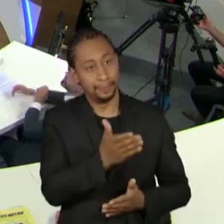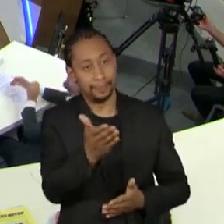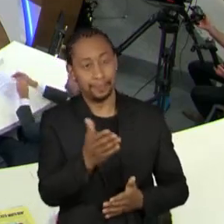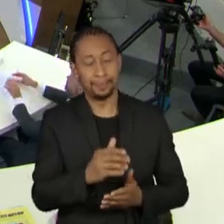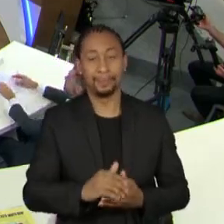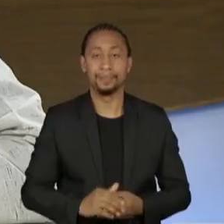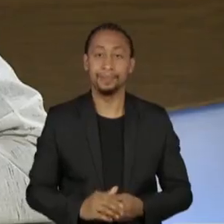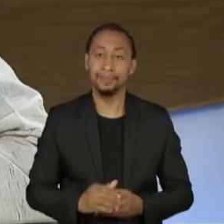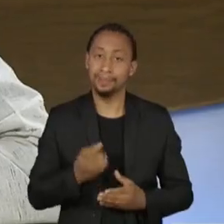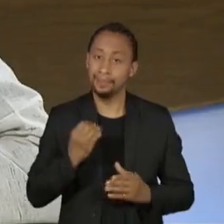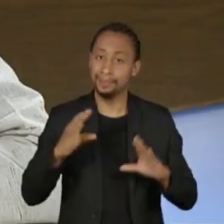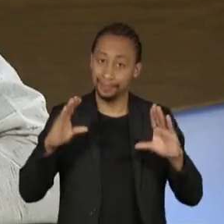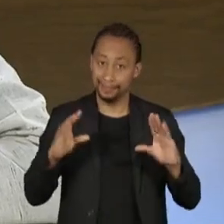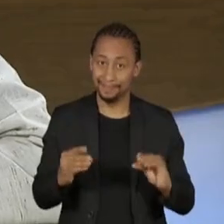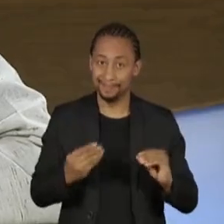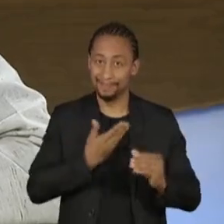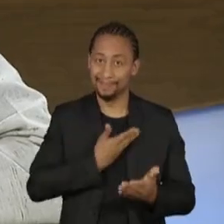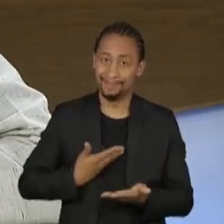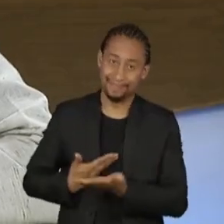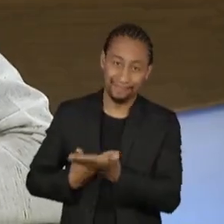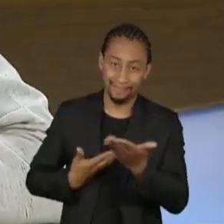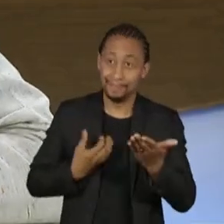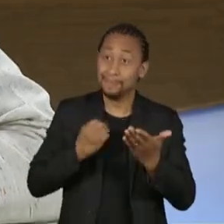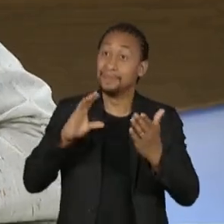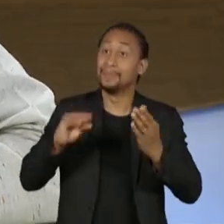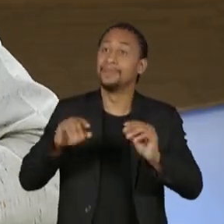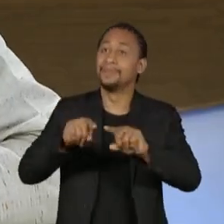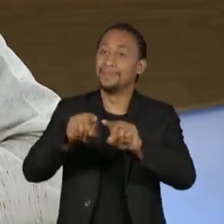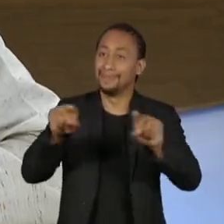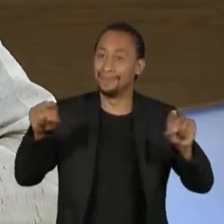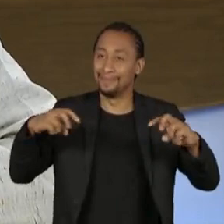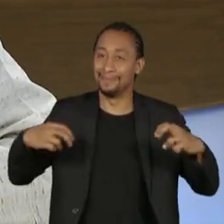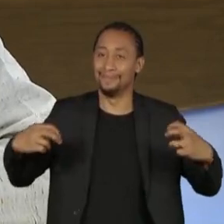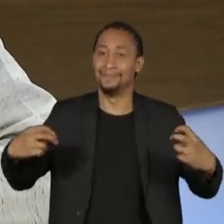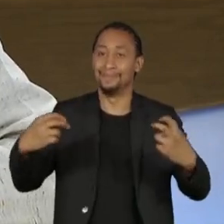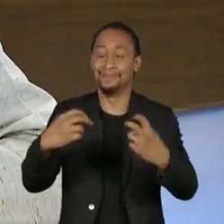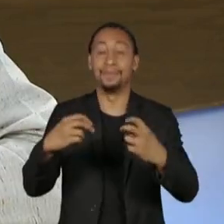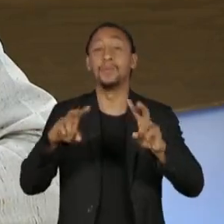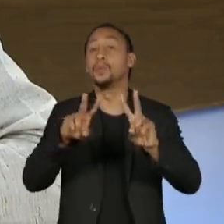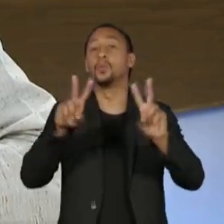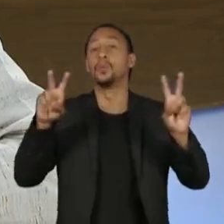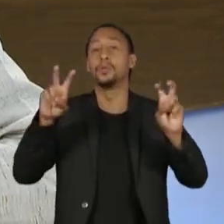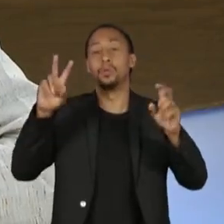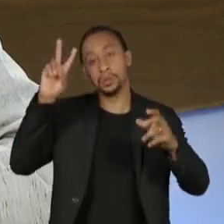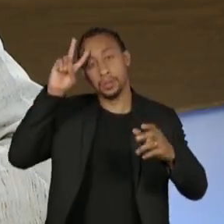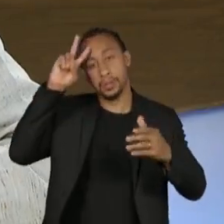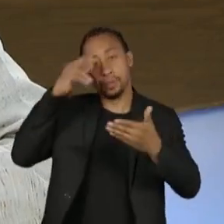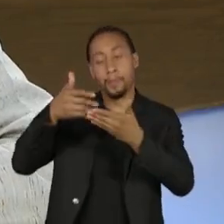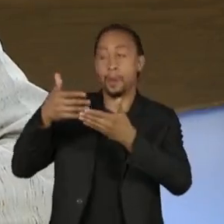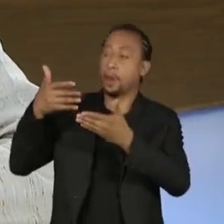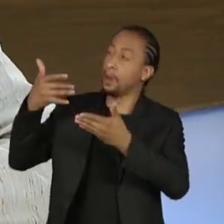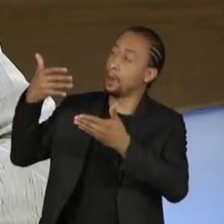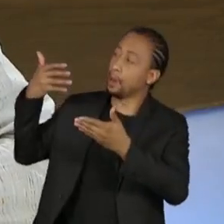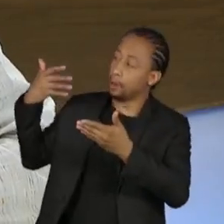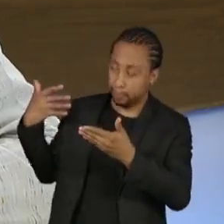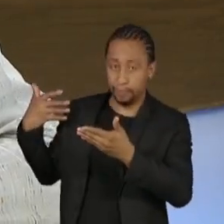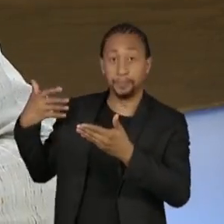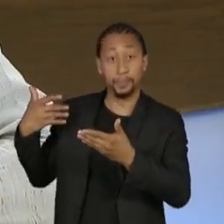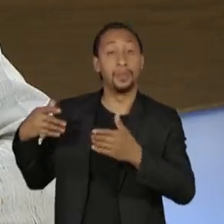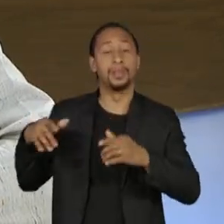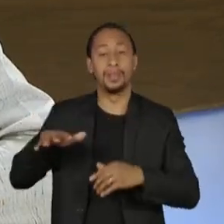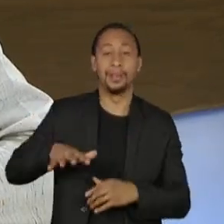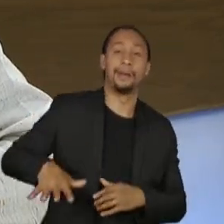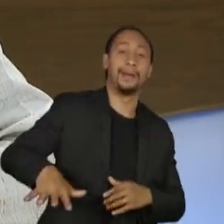Governador, boa noite. Boa noite a todos da bancada aqui também. Falando um pouco sobre legado e entrando bem na área da